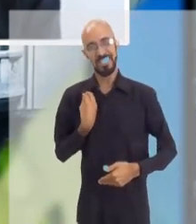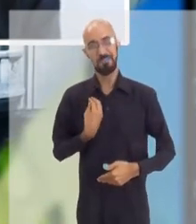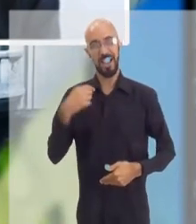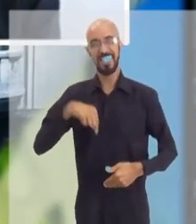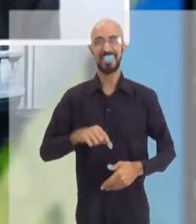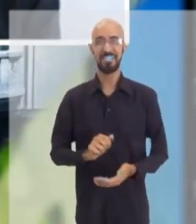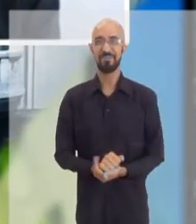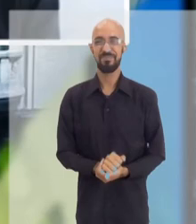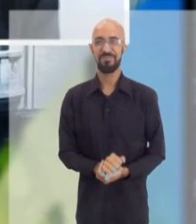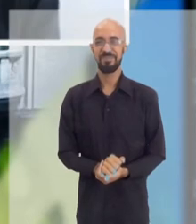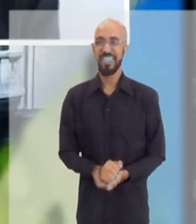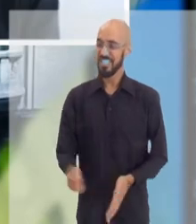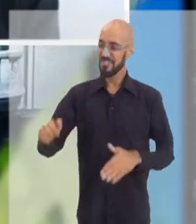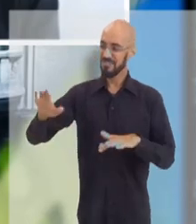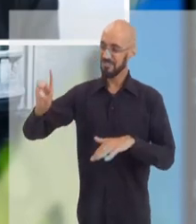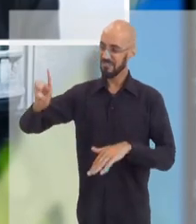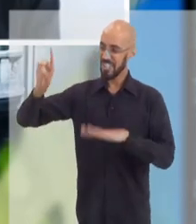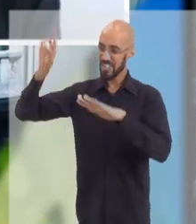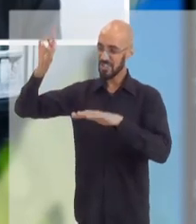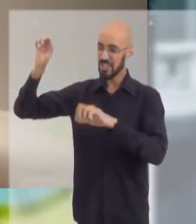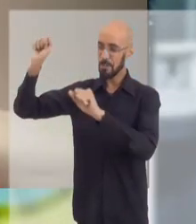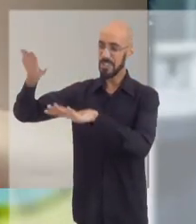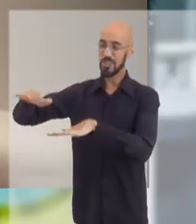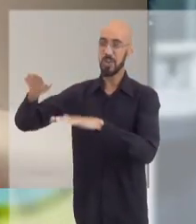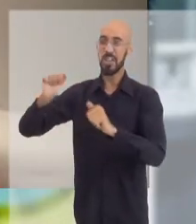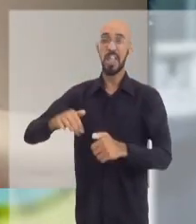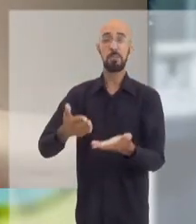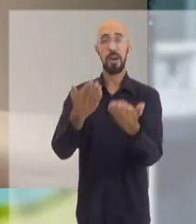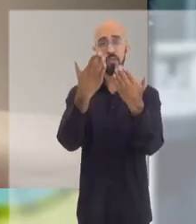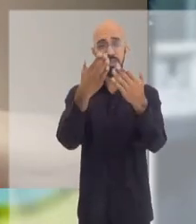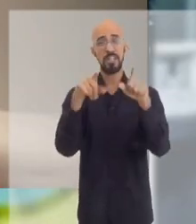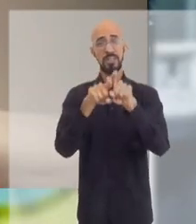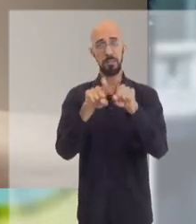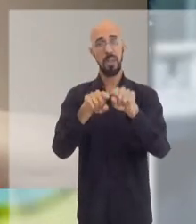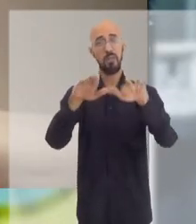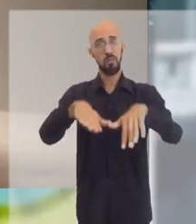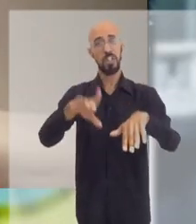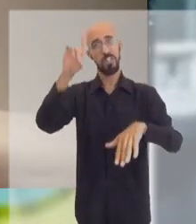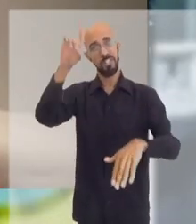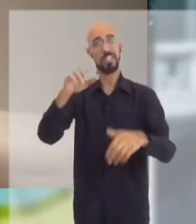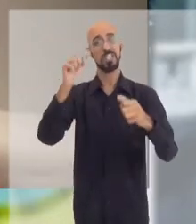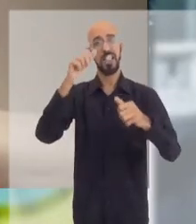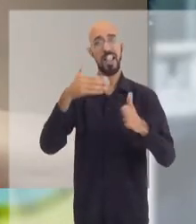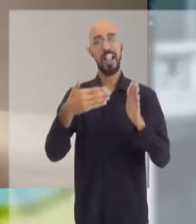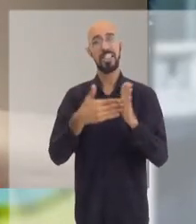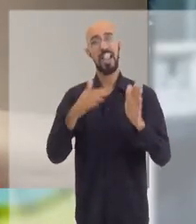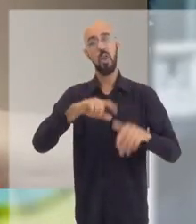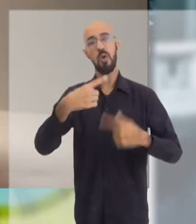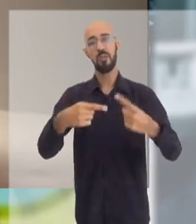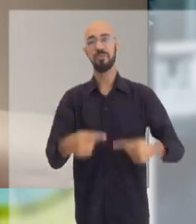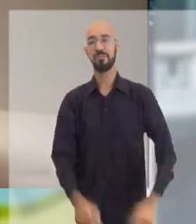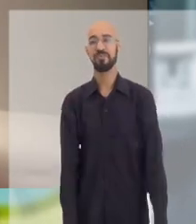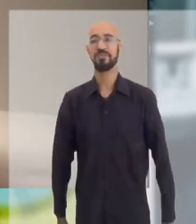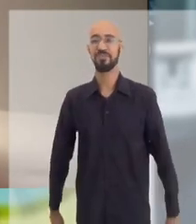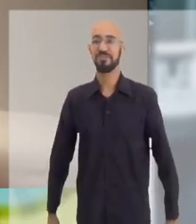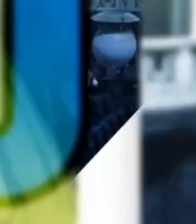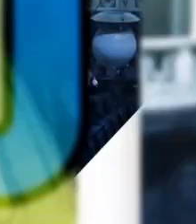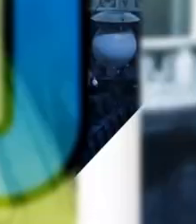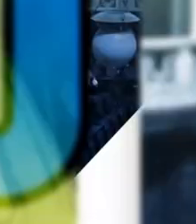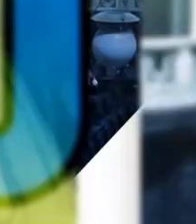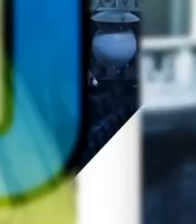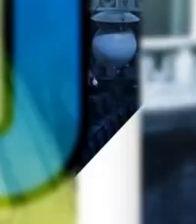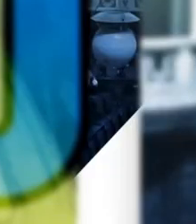vocês da TV Alerj. Muito obrigada. Fique com Deus. E a você que esteve conosco, fiquem com Deus e até o próximo programa. Tchau, tchau.